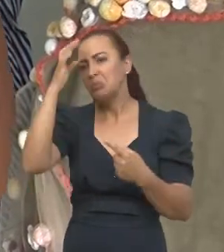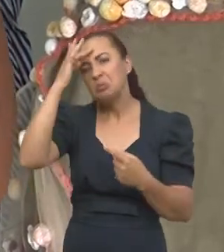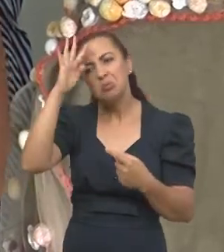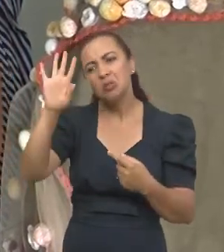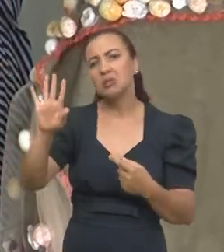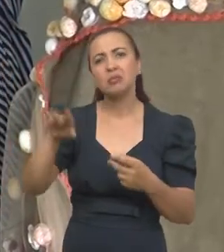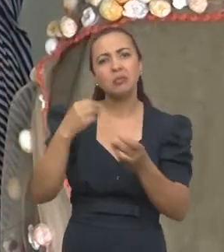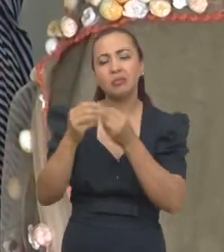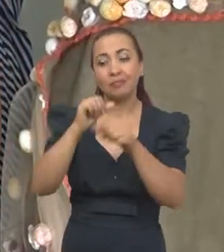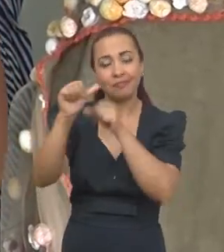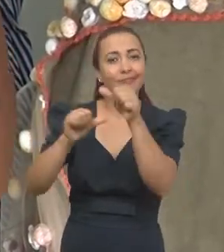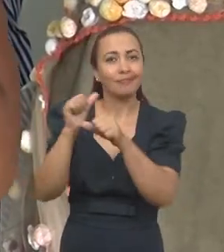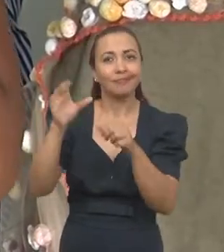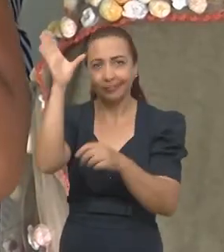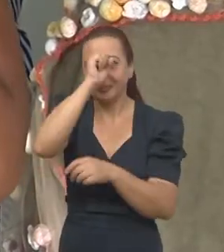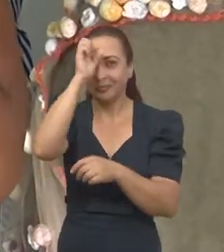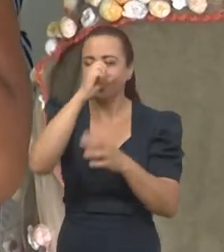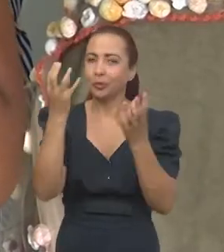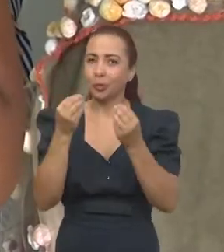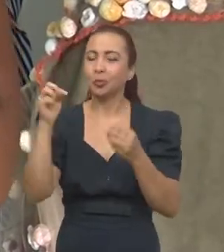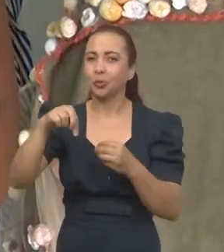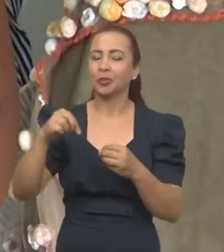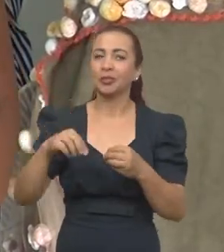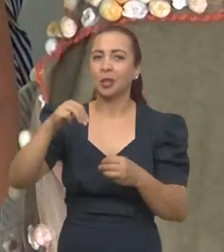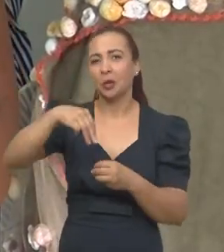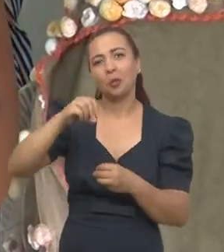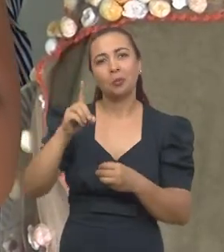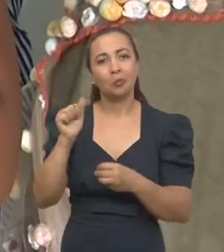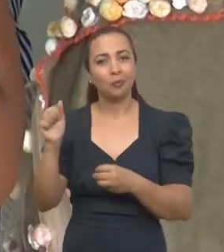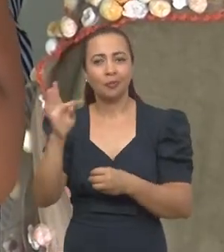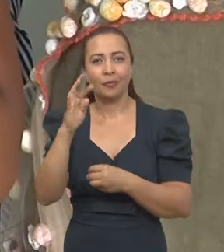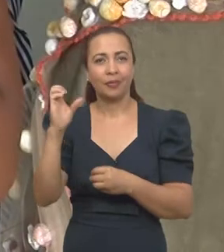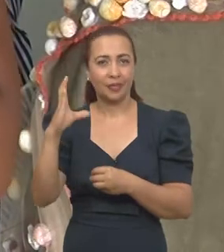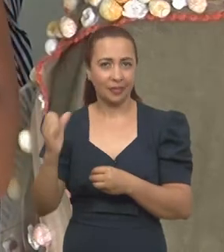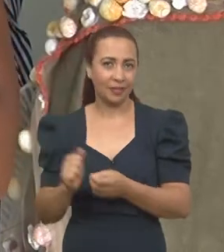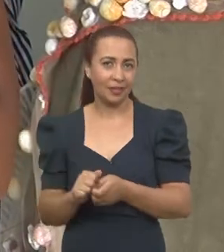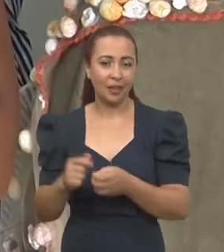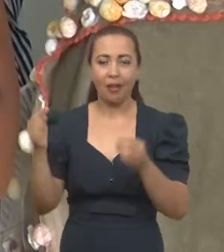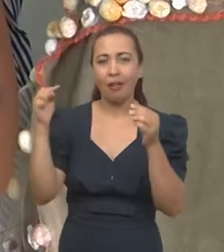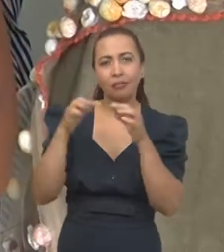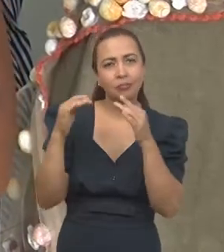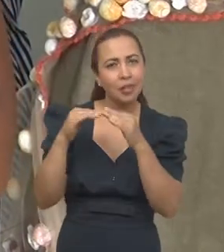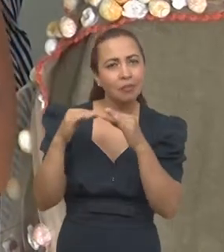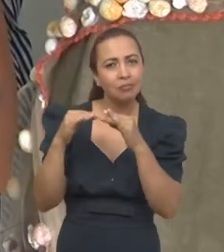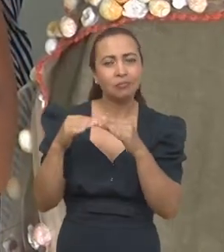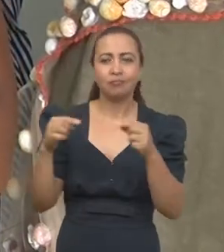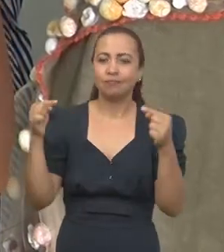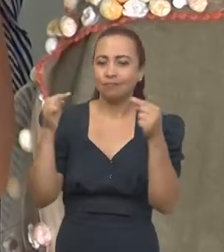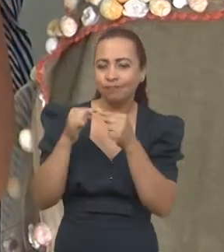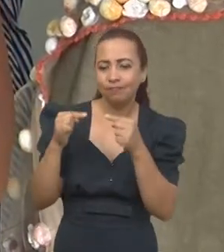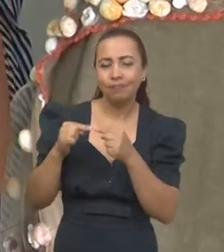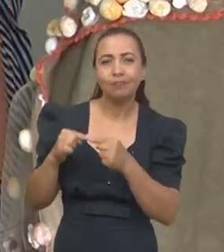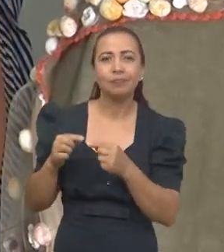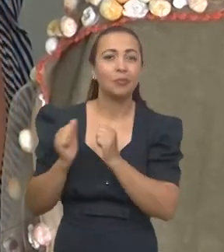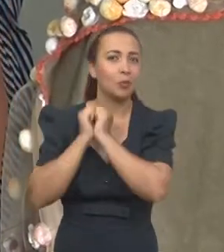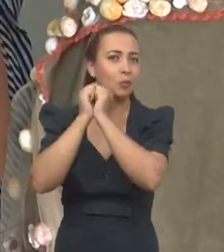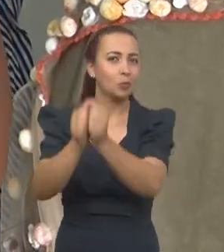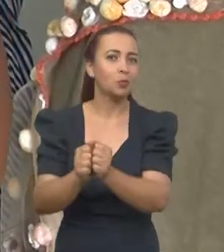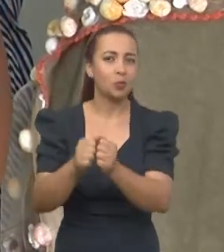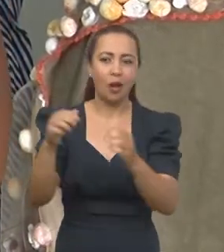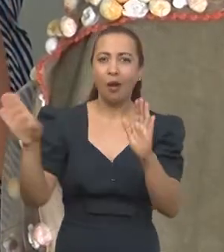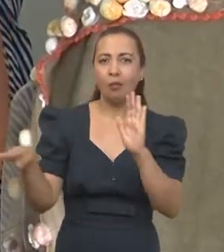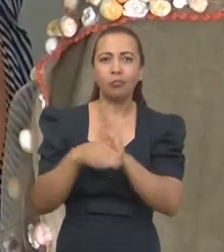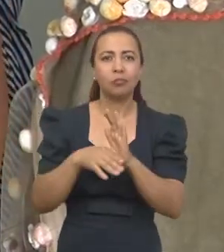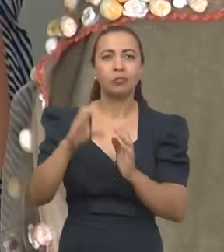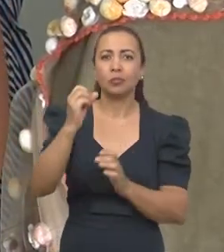desse desenvolvimento, né. Então eu aprendi muita coisa aqui no Modoteca, né, e aplico como essa última coleção que a